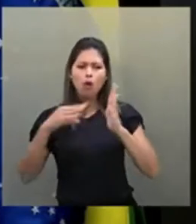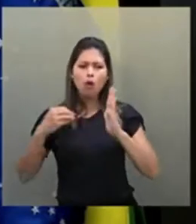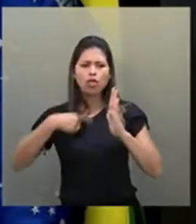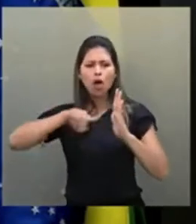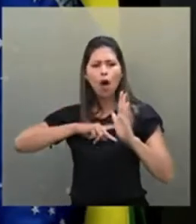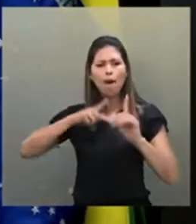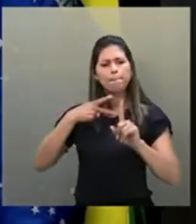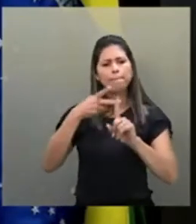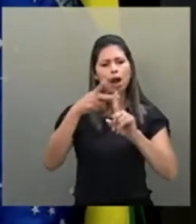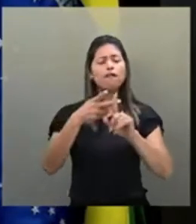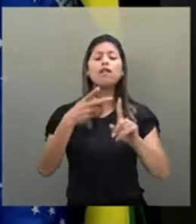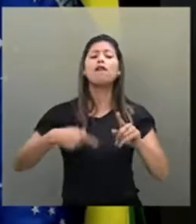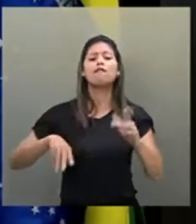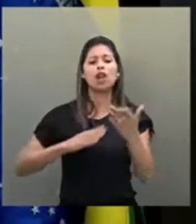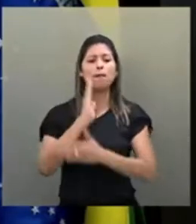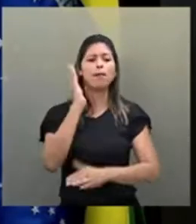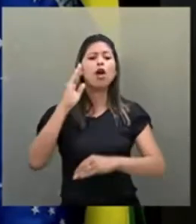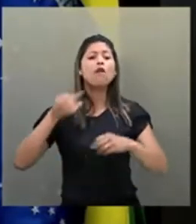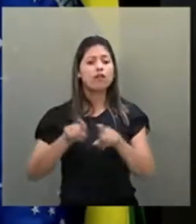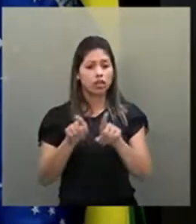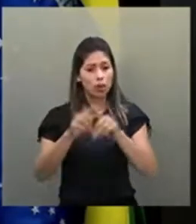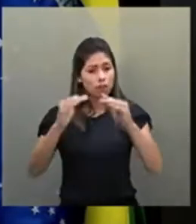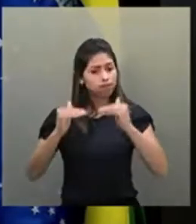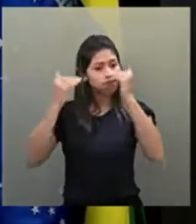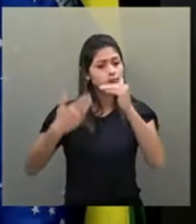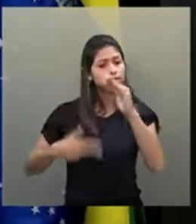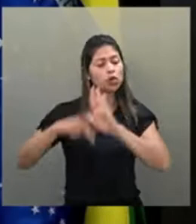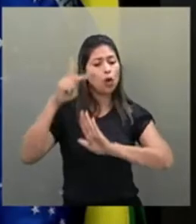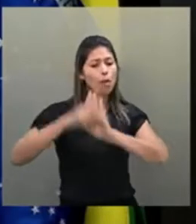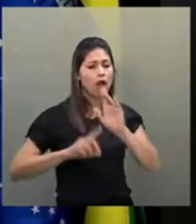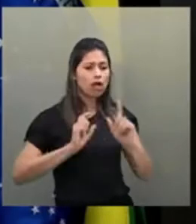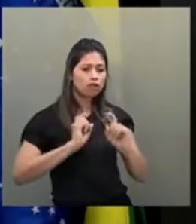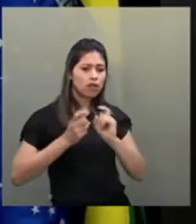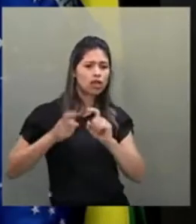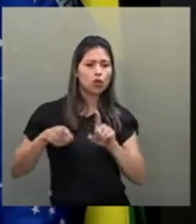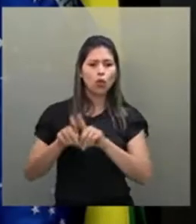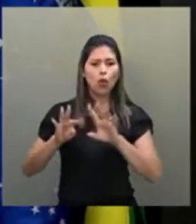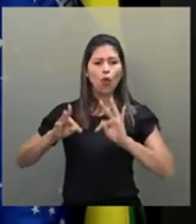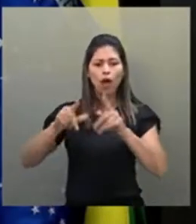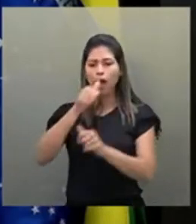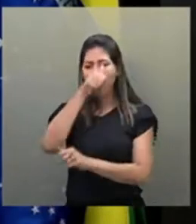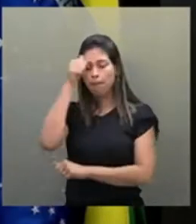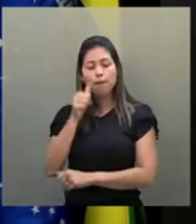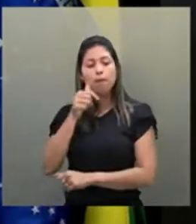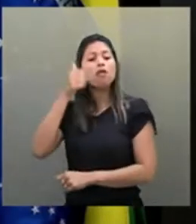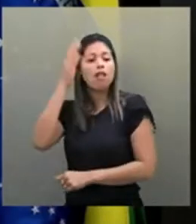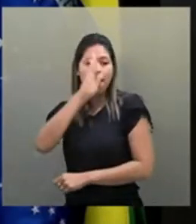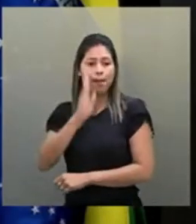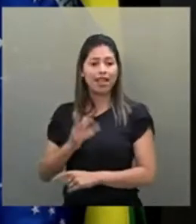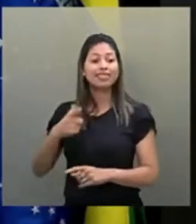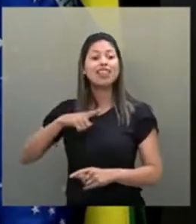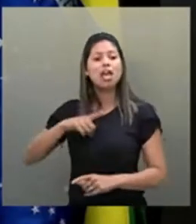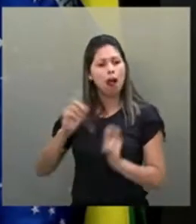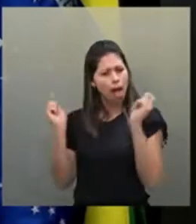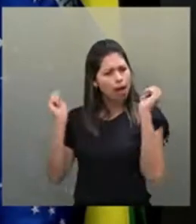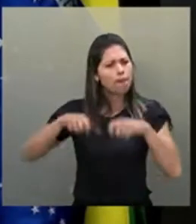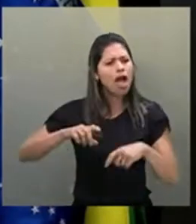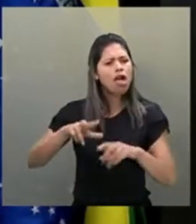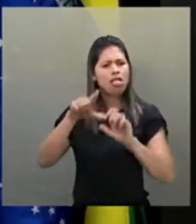aprovar projetos estimulados em um grande planejamento que todas as mulheres brasileiras tenham capacidade de serem